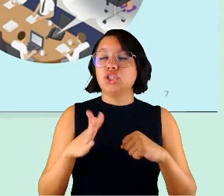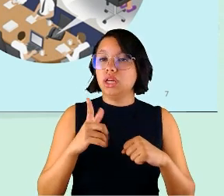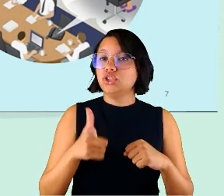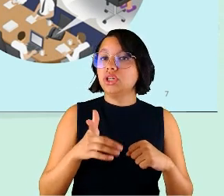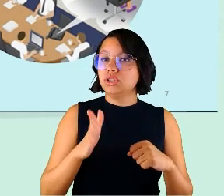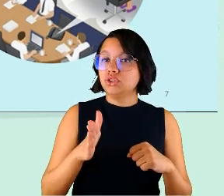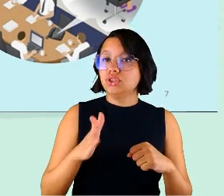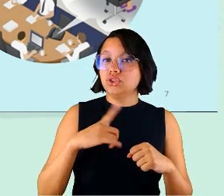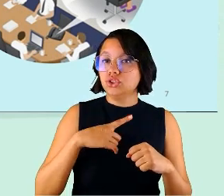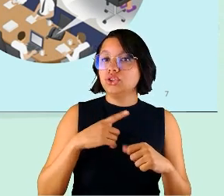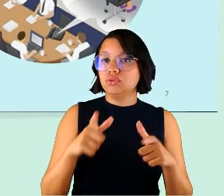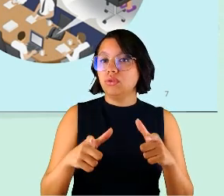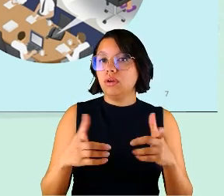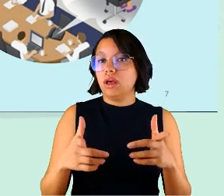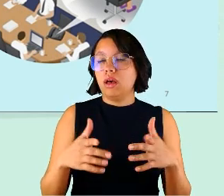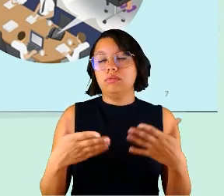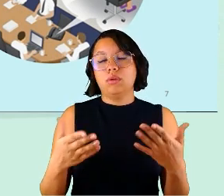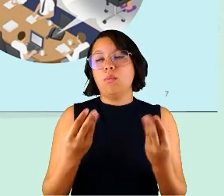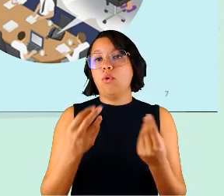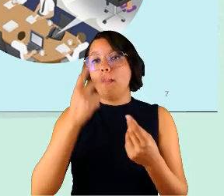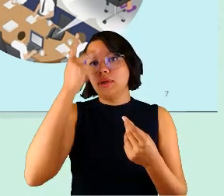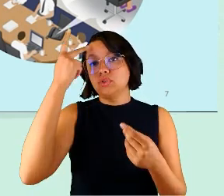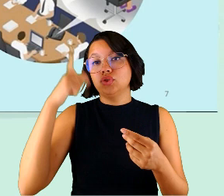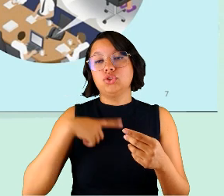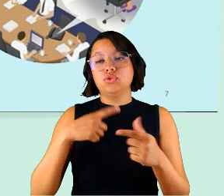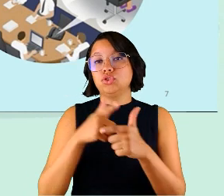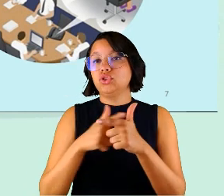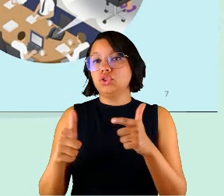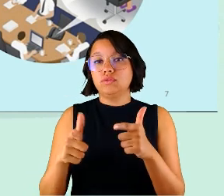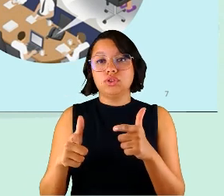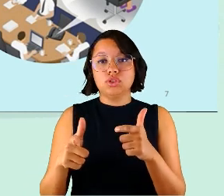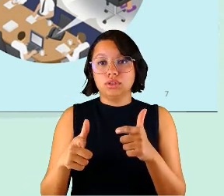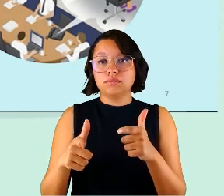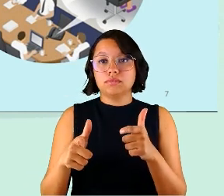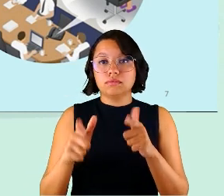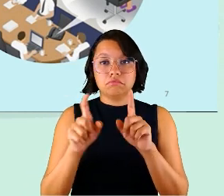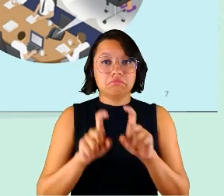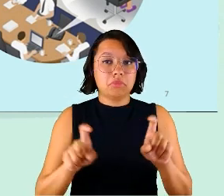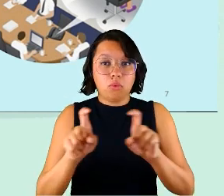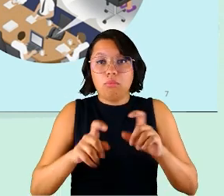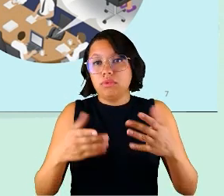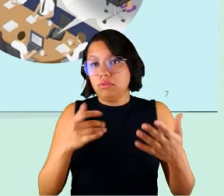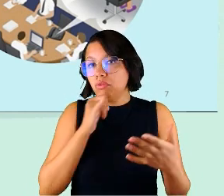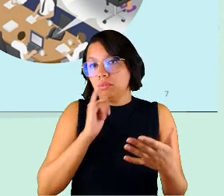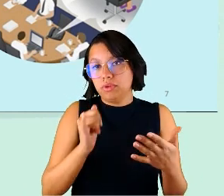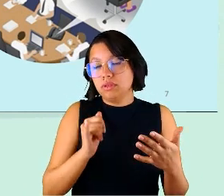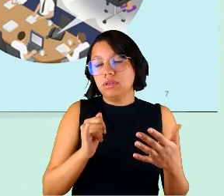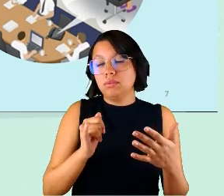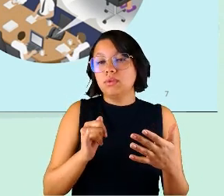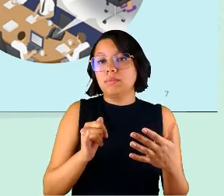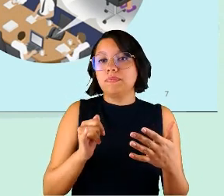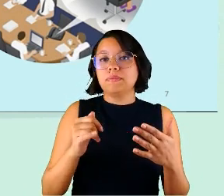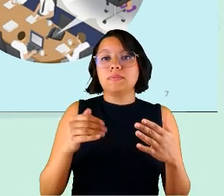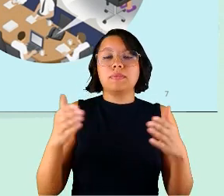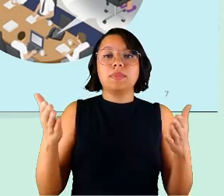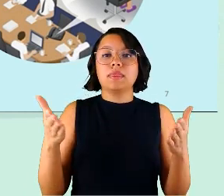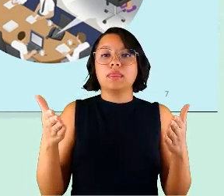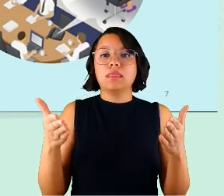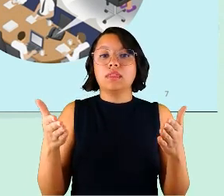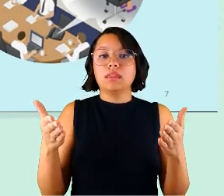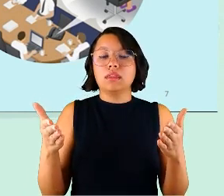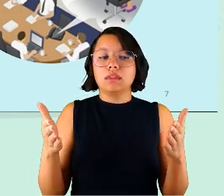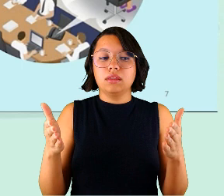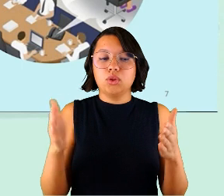e aqui muitas pessoas tinham que compartilhar inclusive equipamento com outros membros da família dentro dentro do